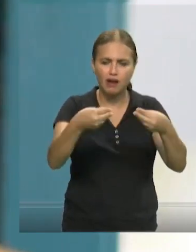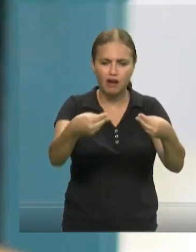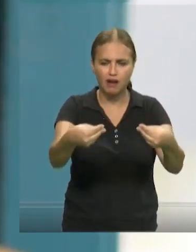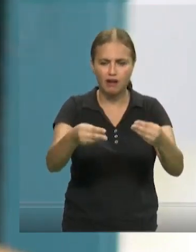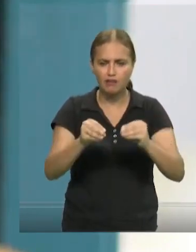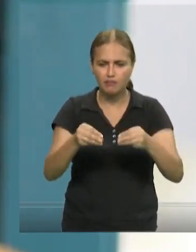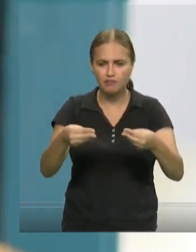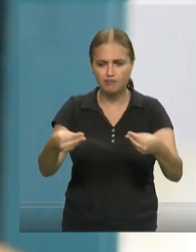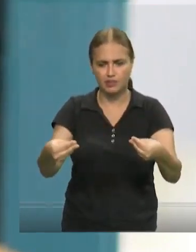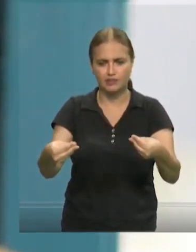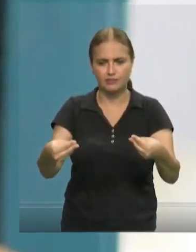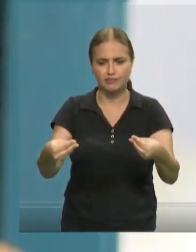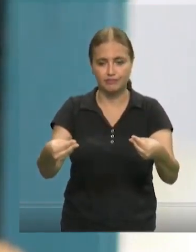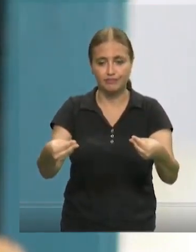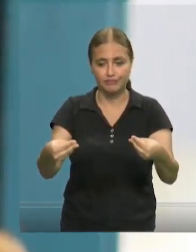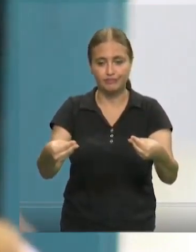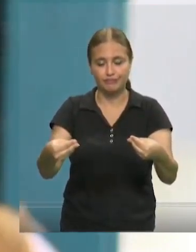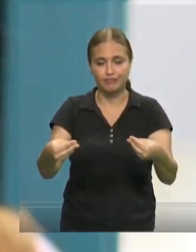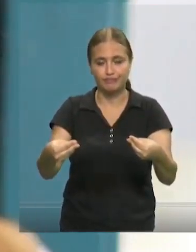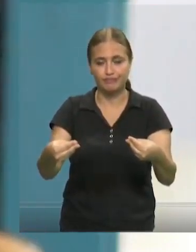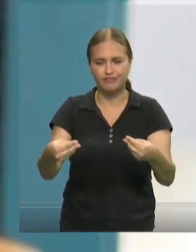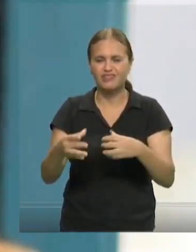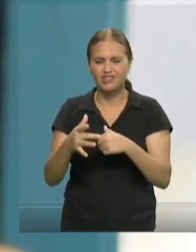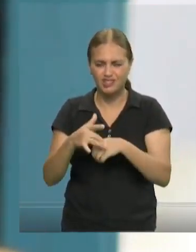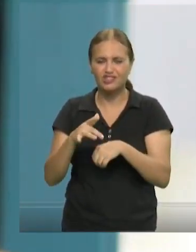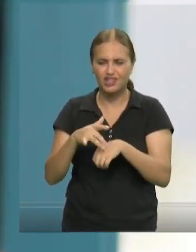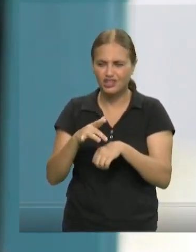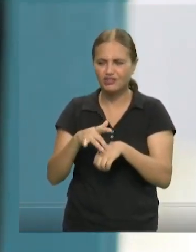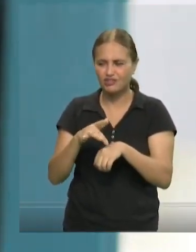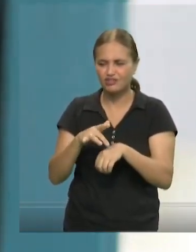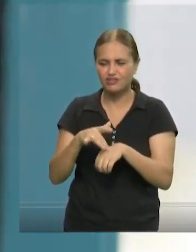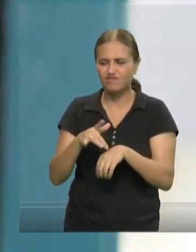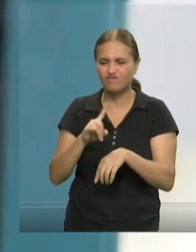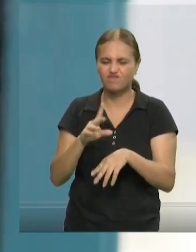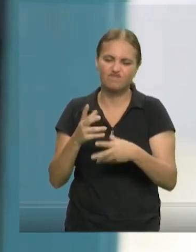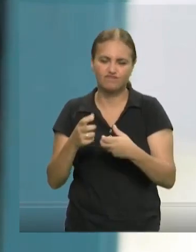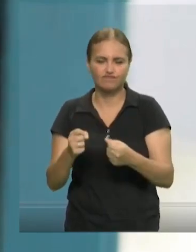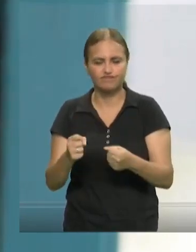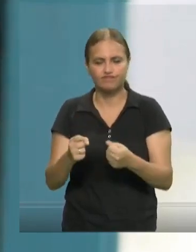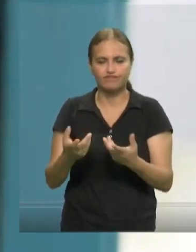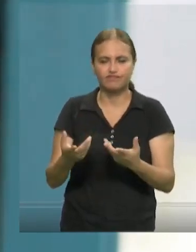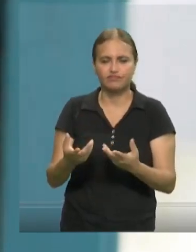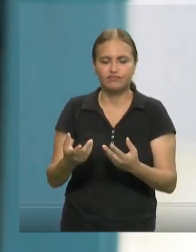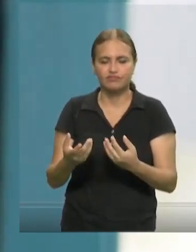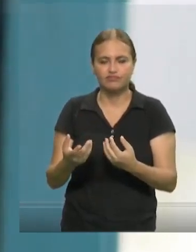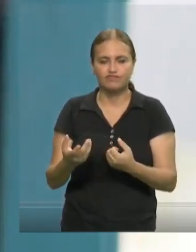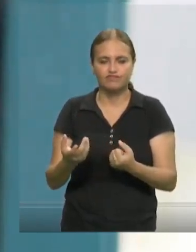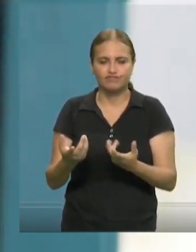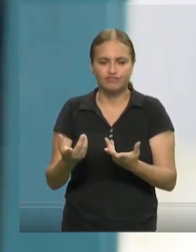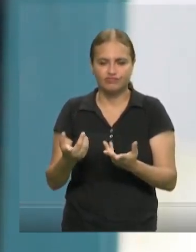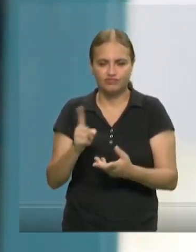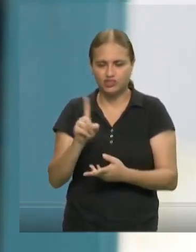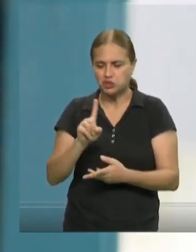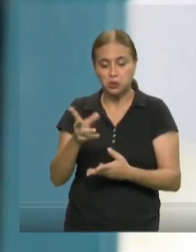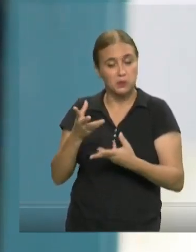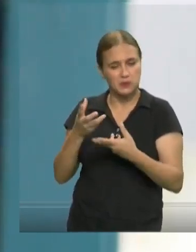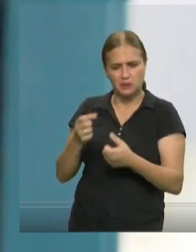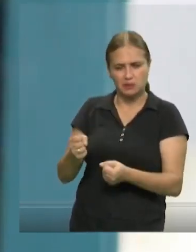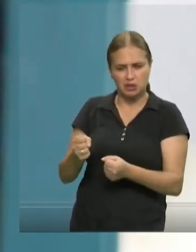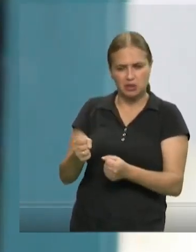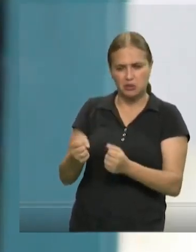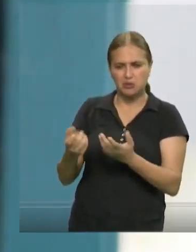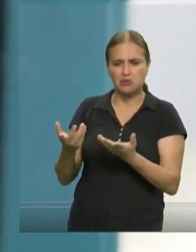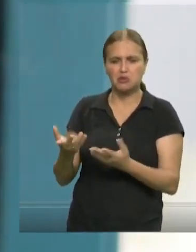Para não estar em situações patéticas, e uma espécie de contenção, evitando o tom de